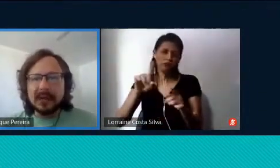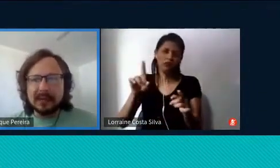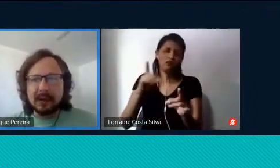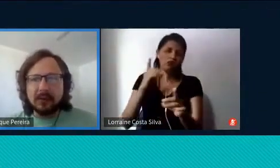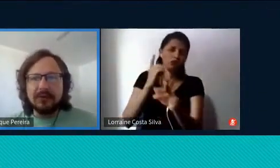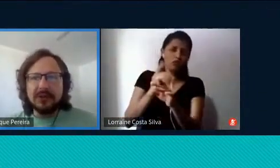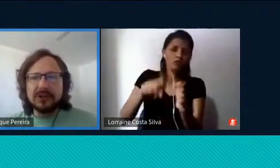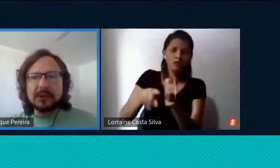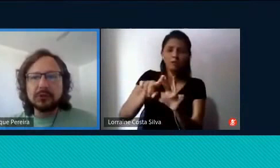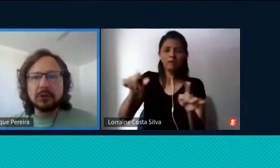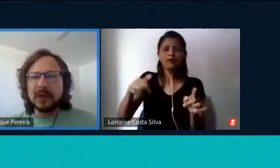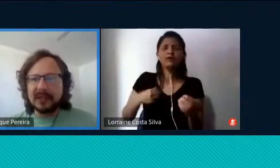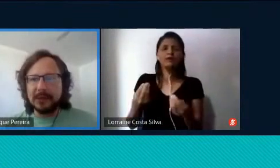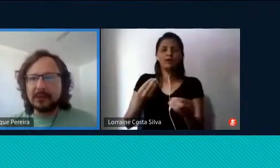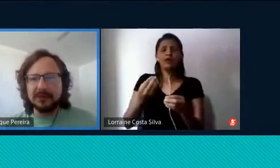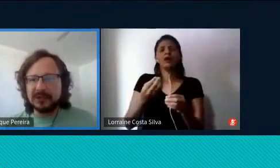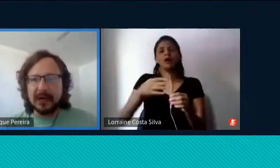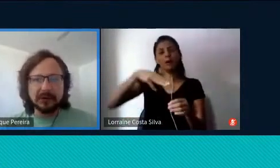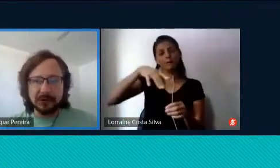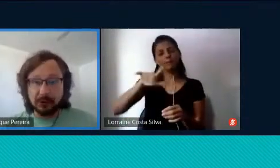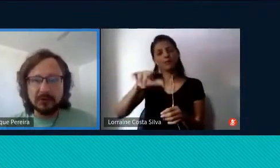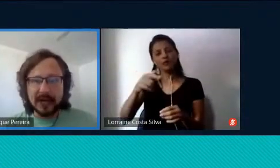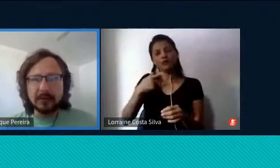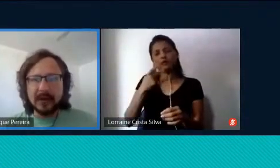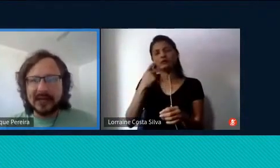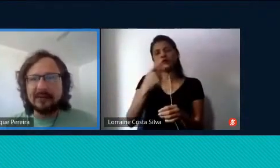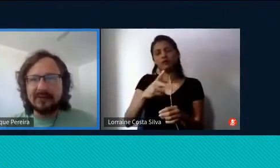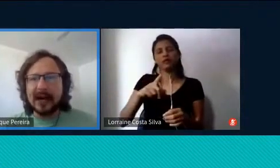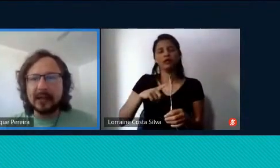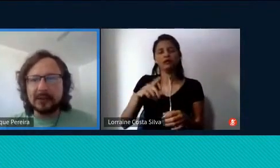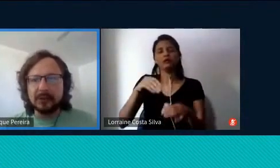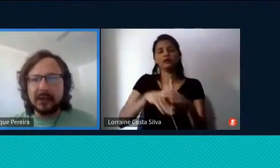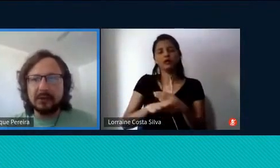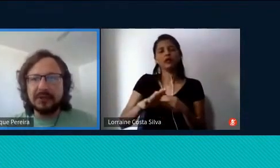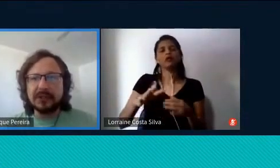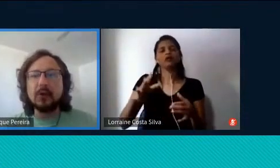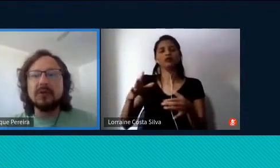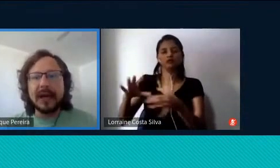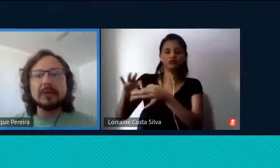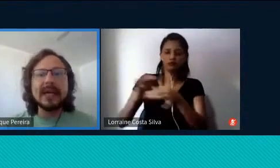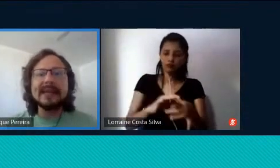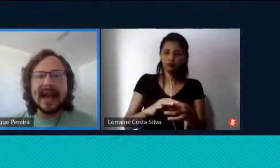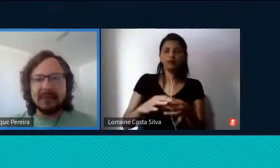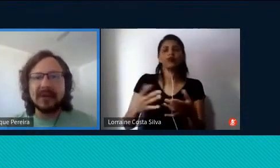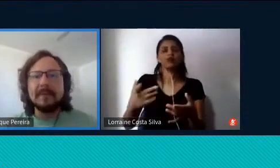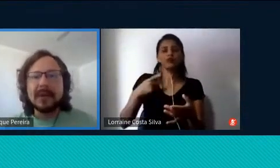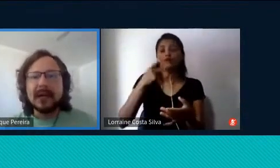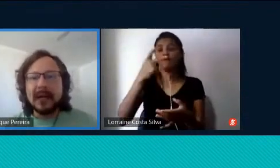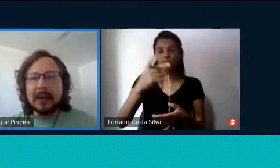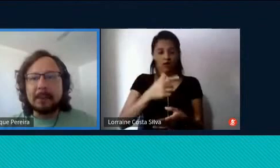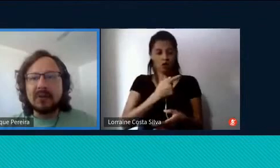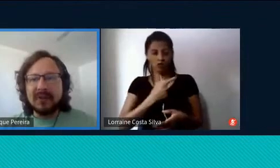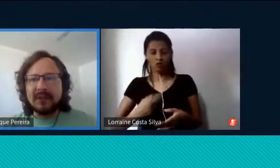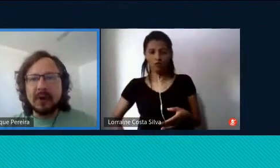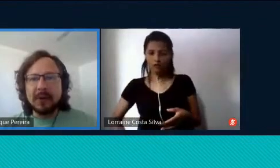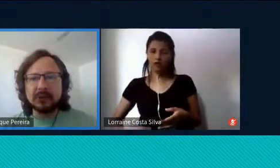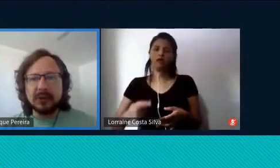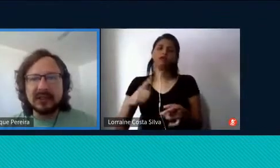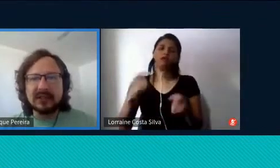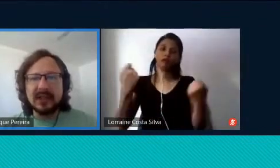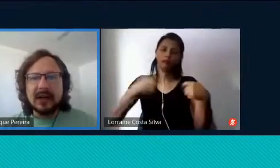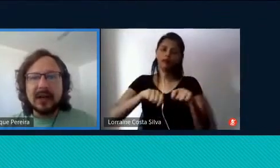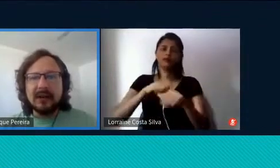problema da Covid dentro de um enquadramento oficial, ou seja, o governo é quem fala sobre a Covid, é o governo quem deve prover